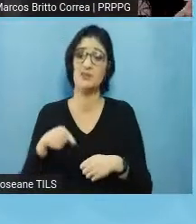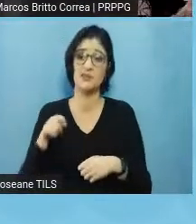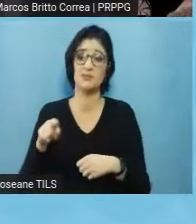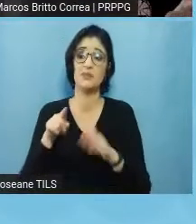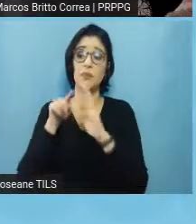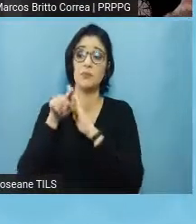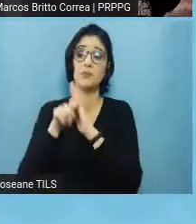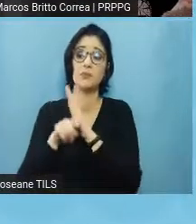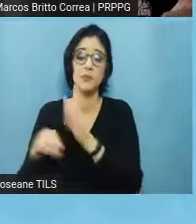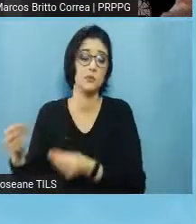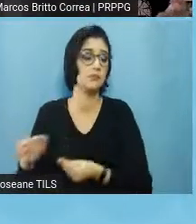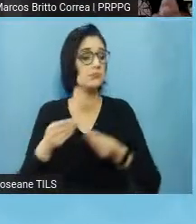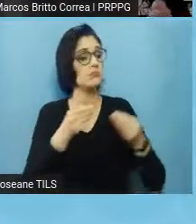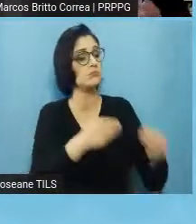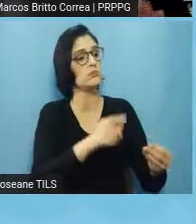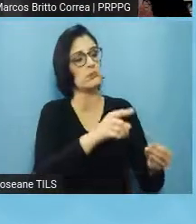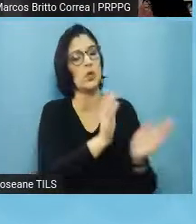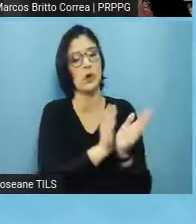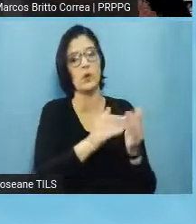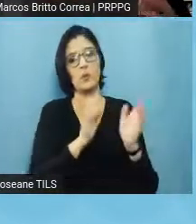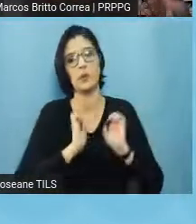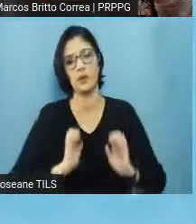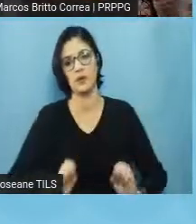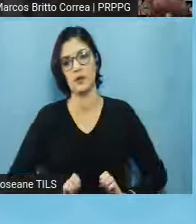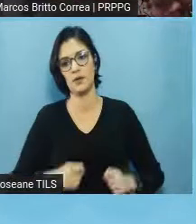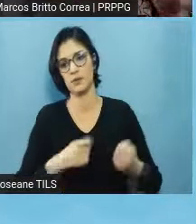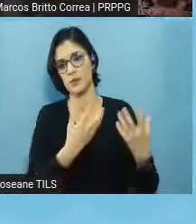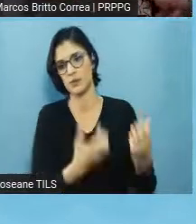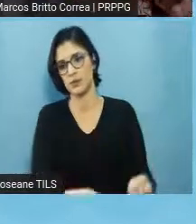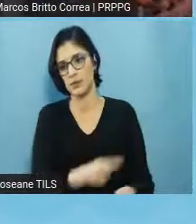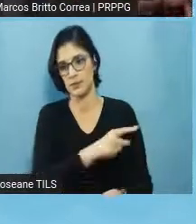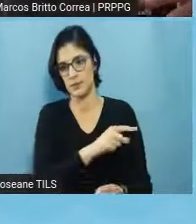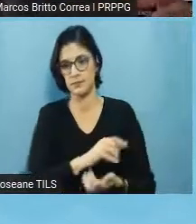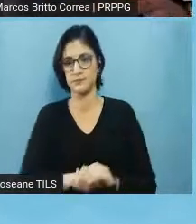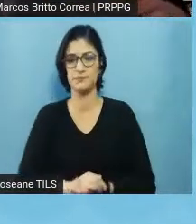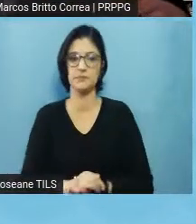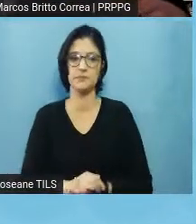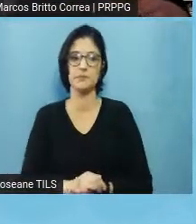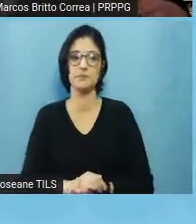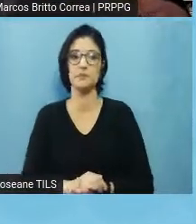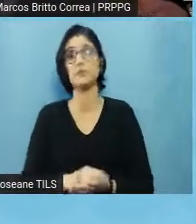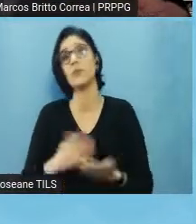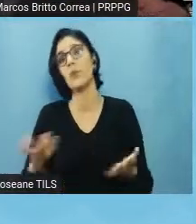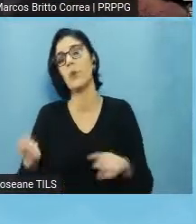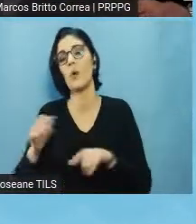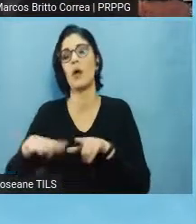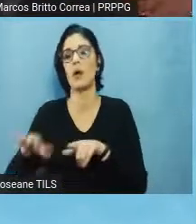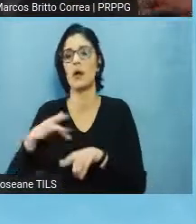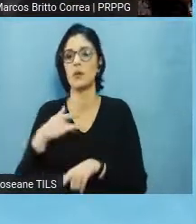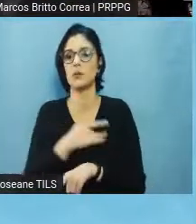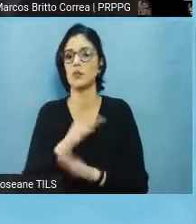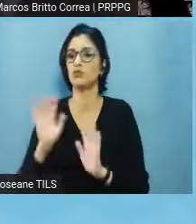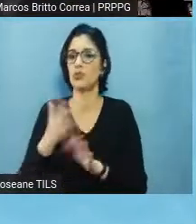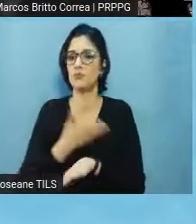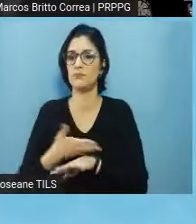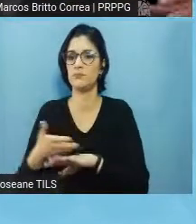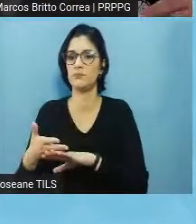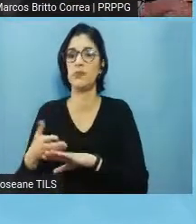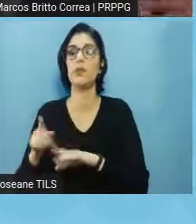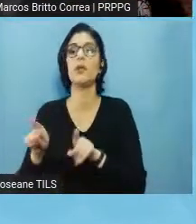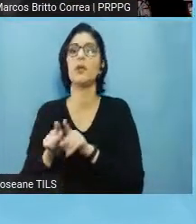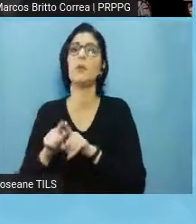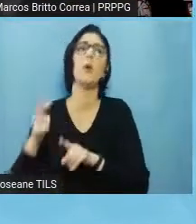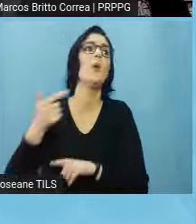avaliação de um comitê de ética, tá, isso inclui, como eu estava falando, a área da saúde e todas as outras áreas do conhecimento, incluindo